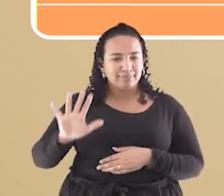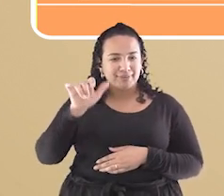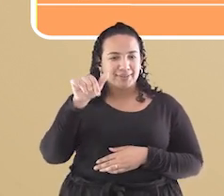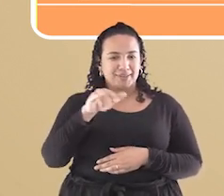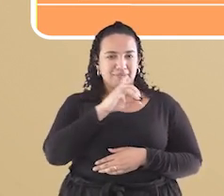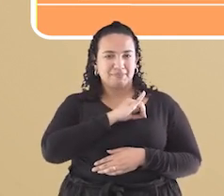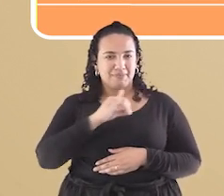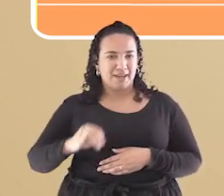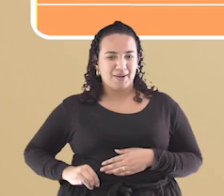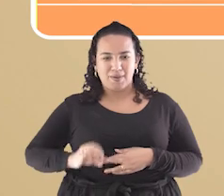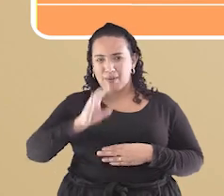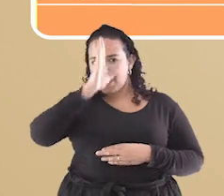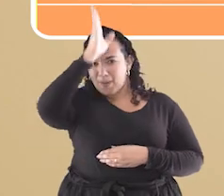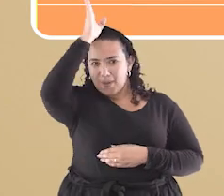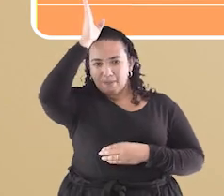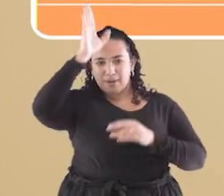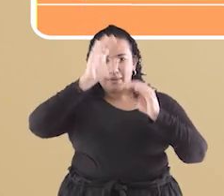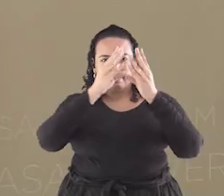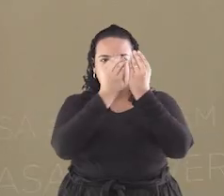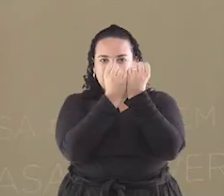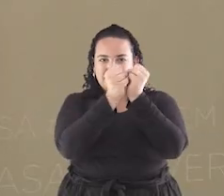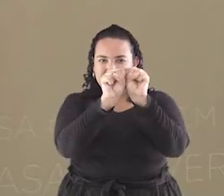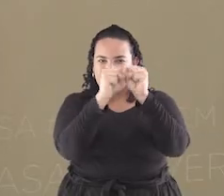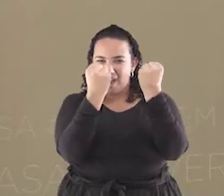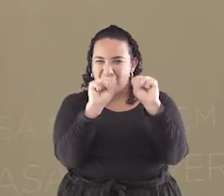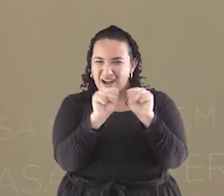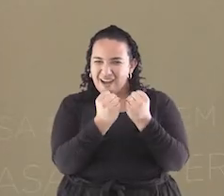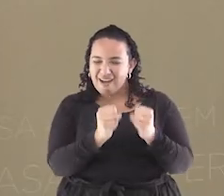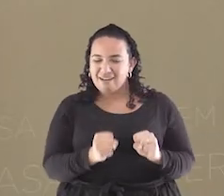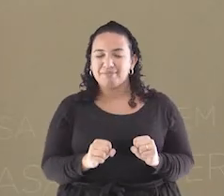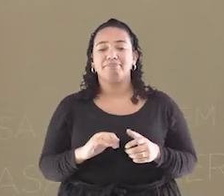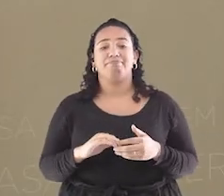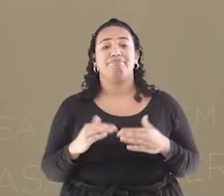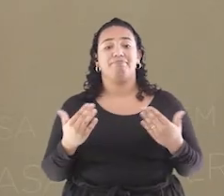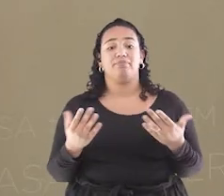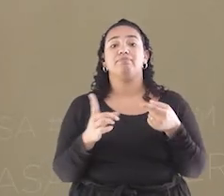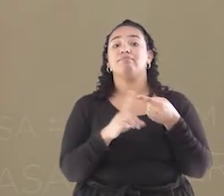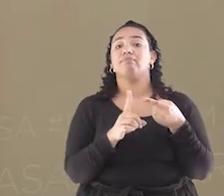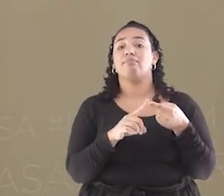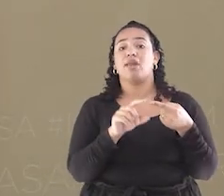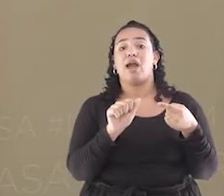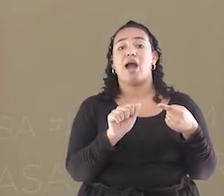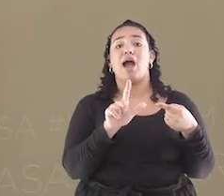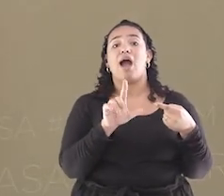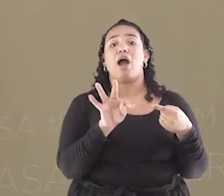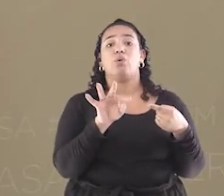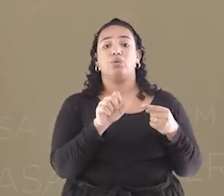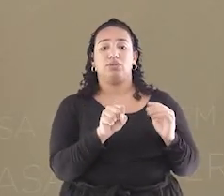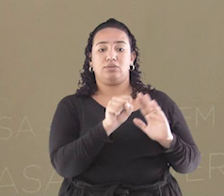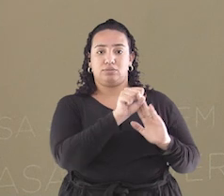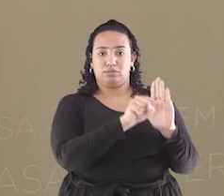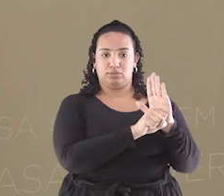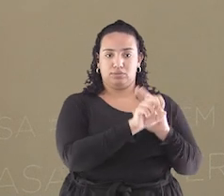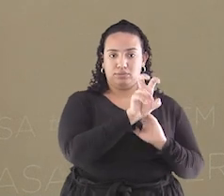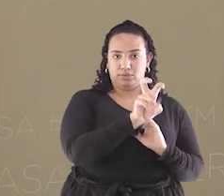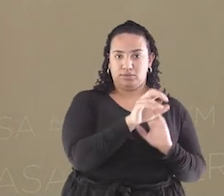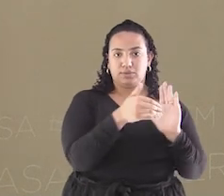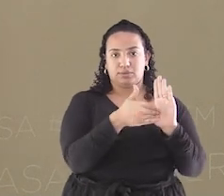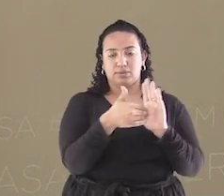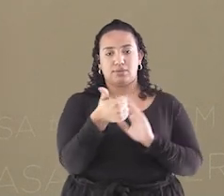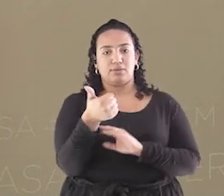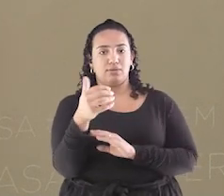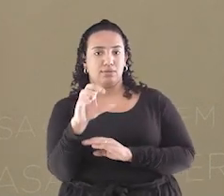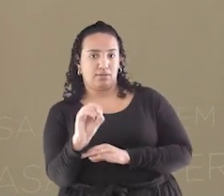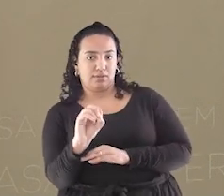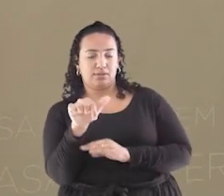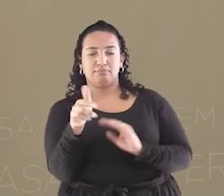Romano, na cidade de Roma, na Itália. A Alta Idade Média estendeu-se do século V ao X. Foi a época de